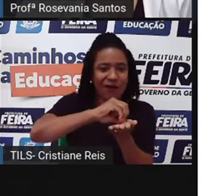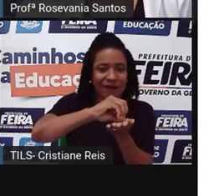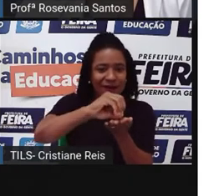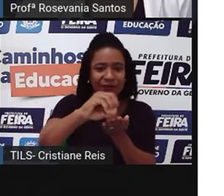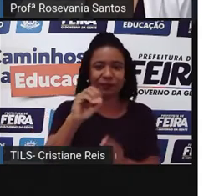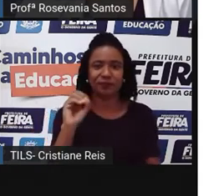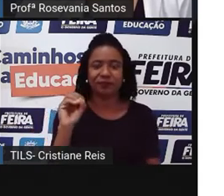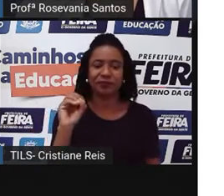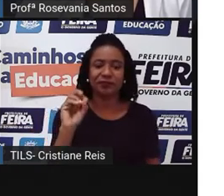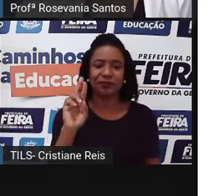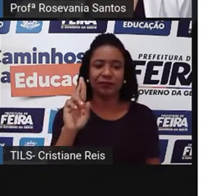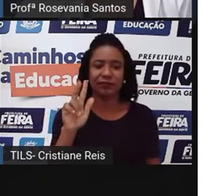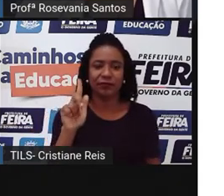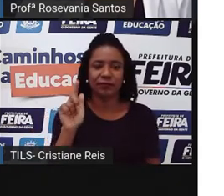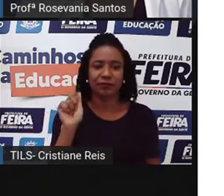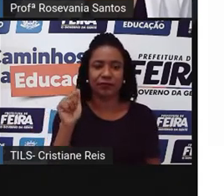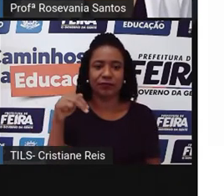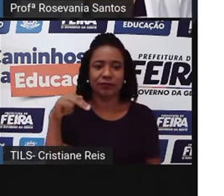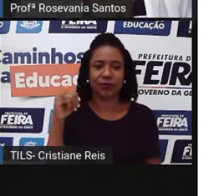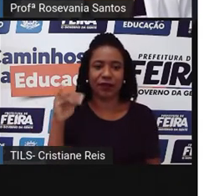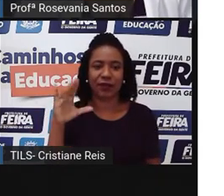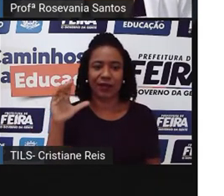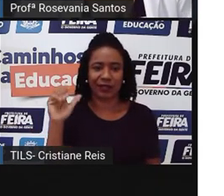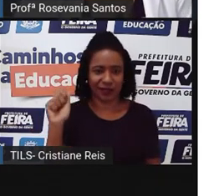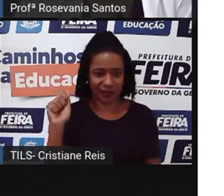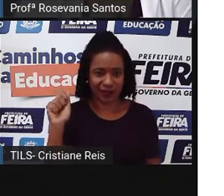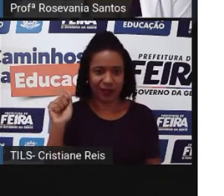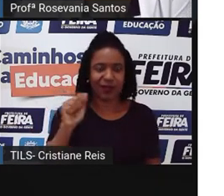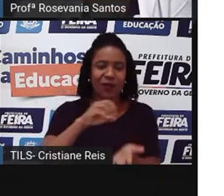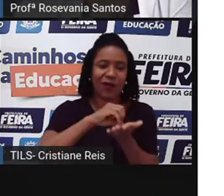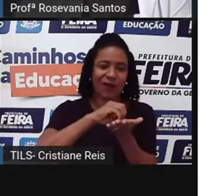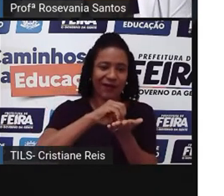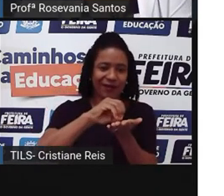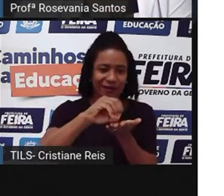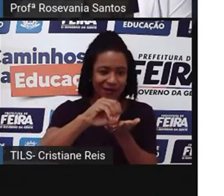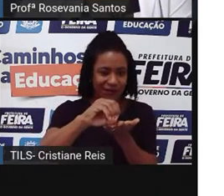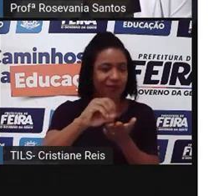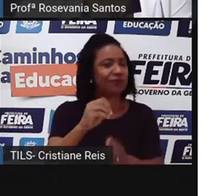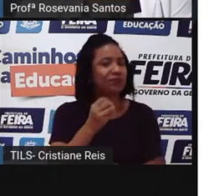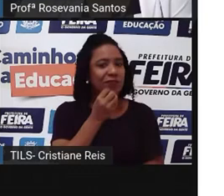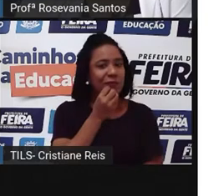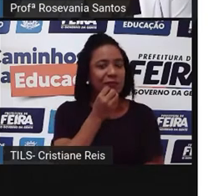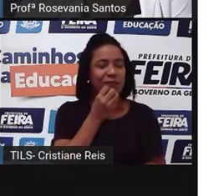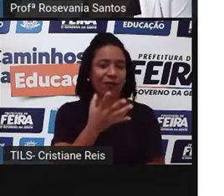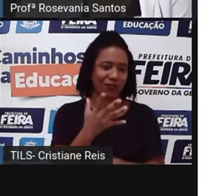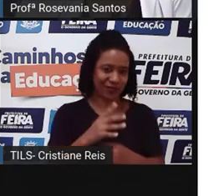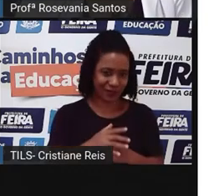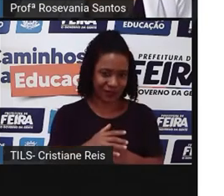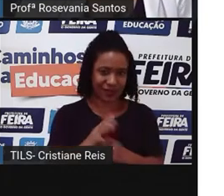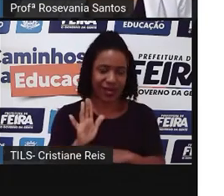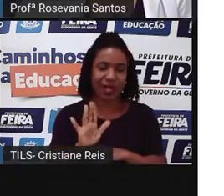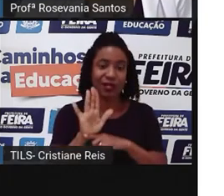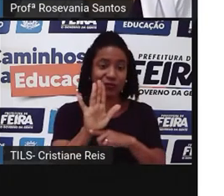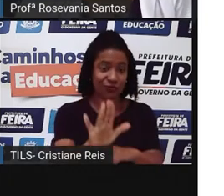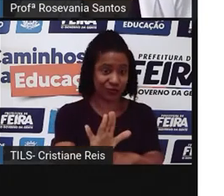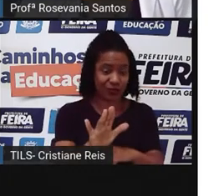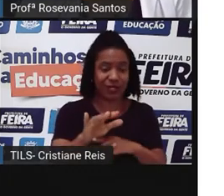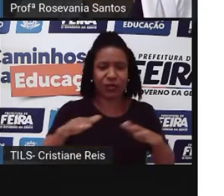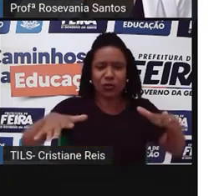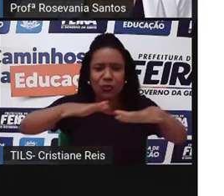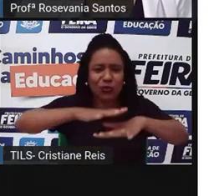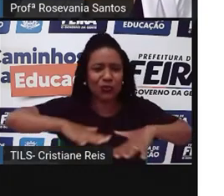Bora dizer assim, né? Com cultivo verde. É a modalidade que se preocupa tanto com o desenvolvimento sustentável e social,